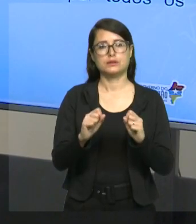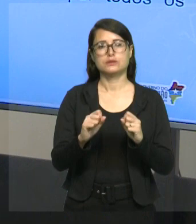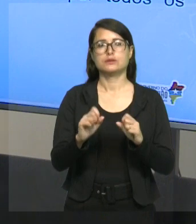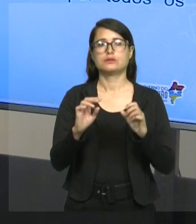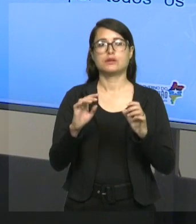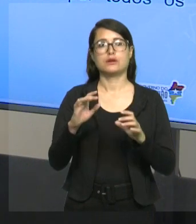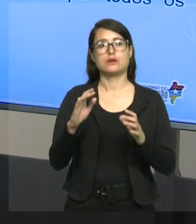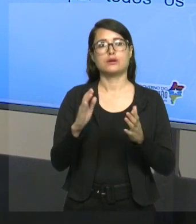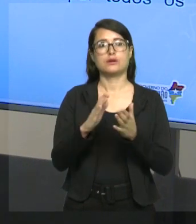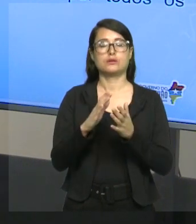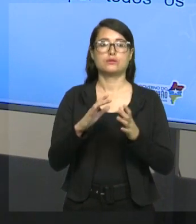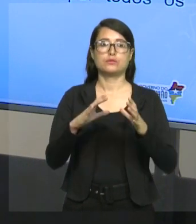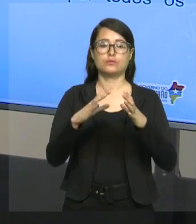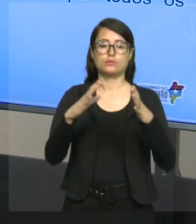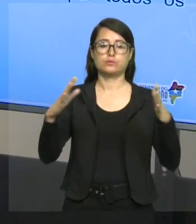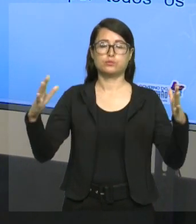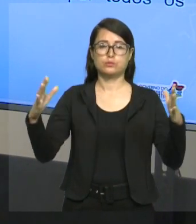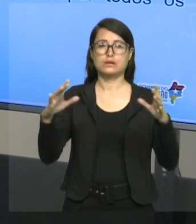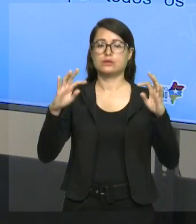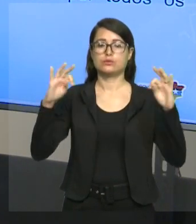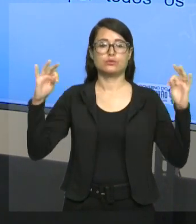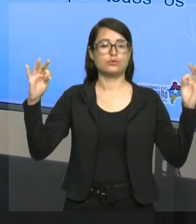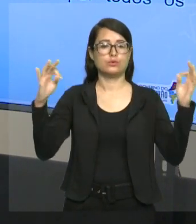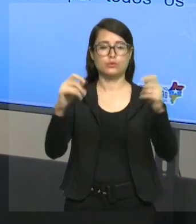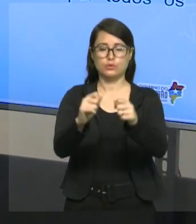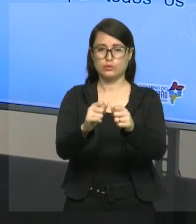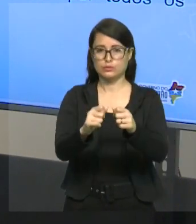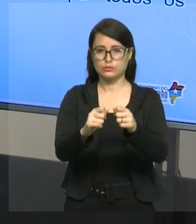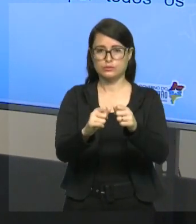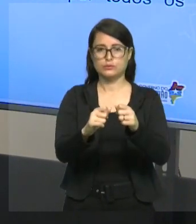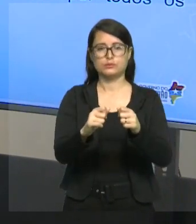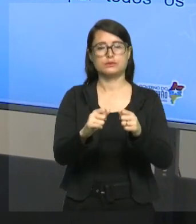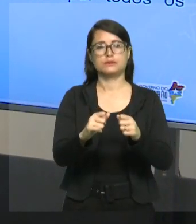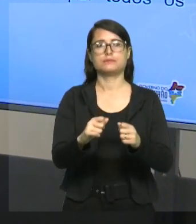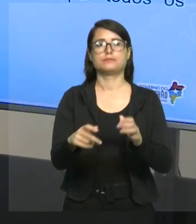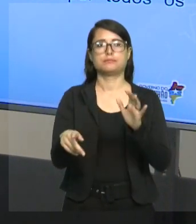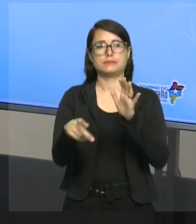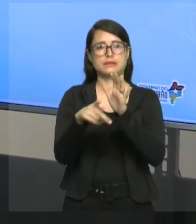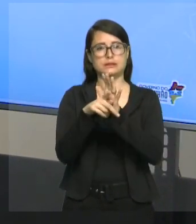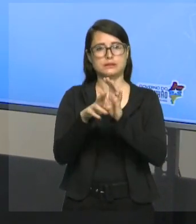totalidade. O universo envolve todos os elementos.